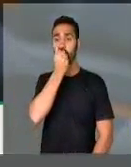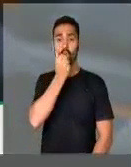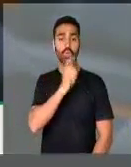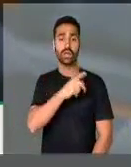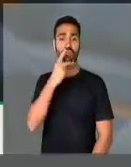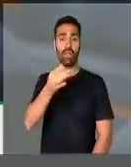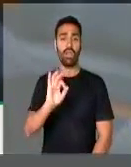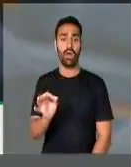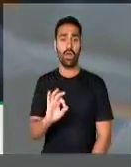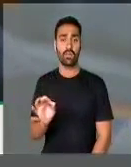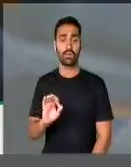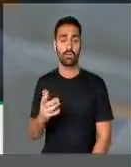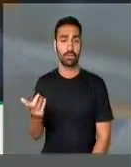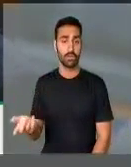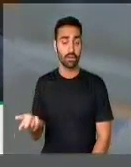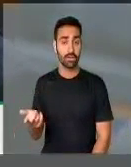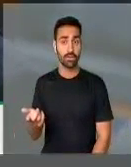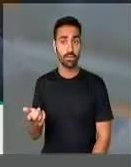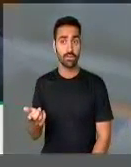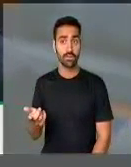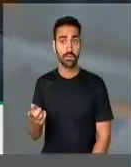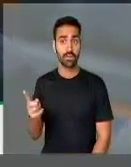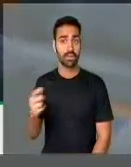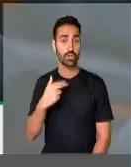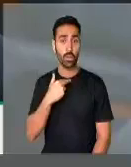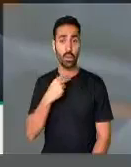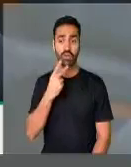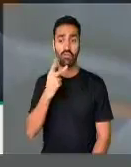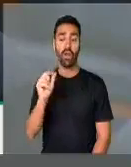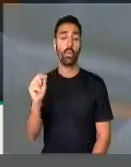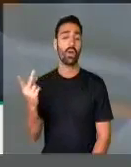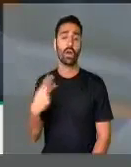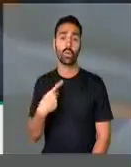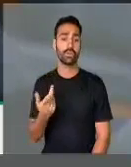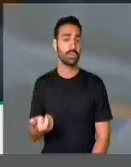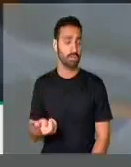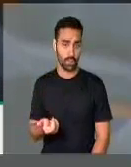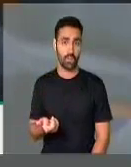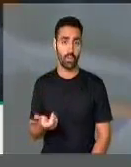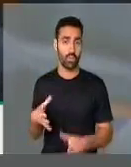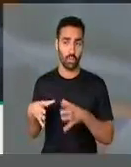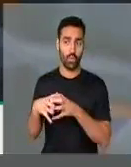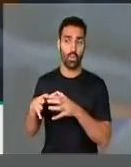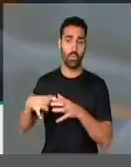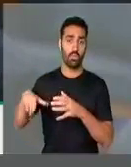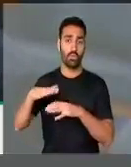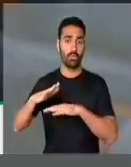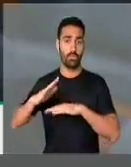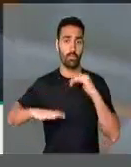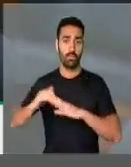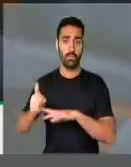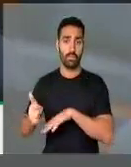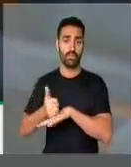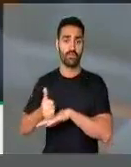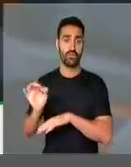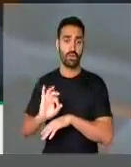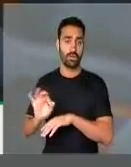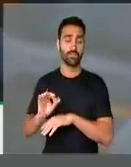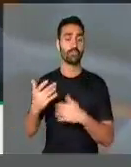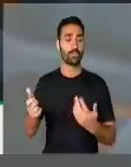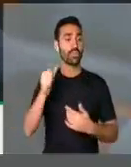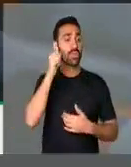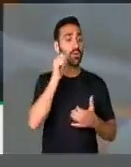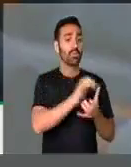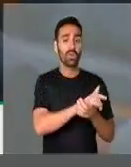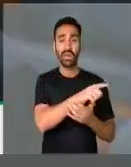São operadores da Segurança Pública que não podem dizer o que está acontecendo com sua categoria. E quando as esposas,